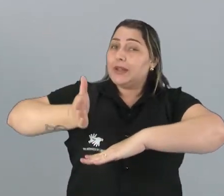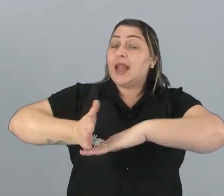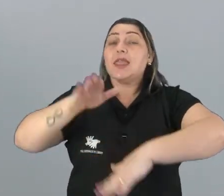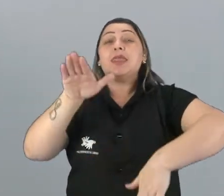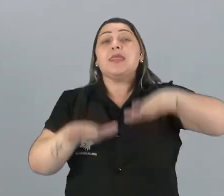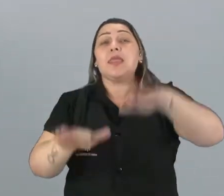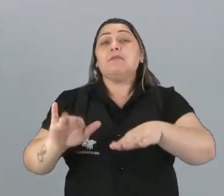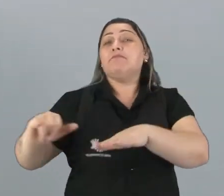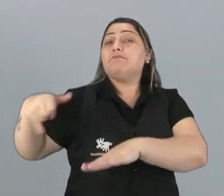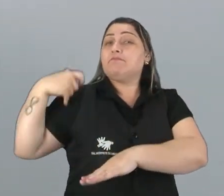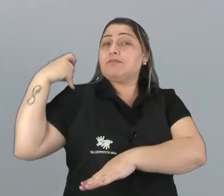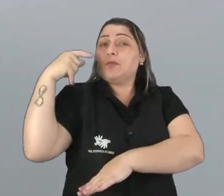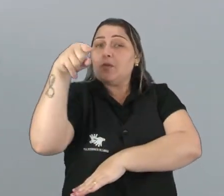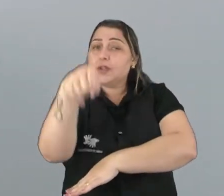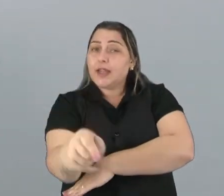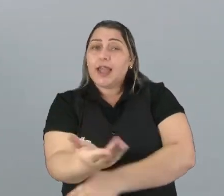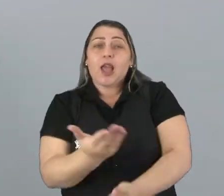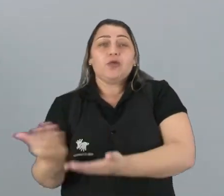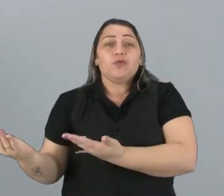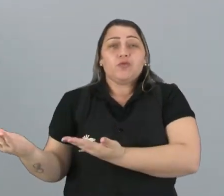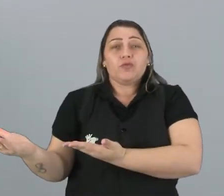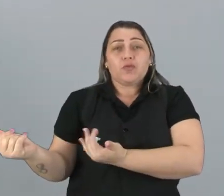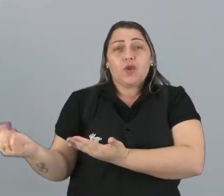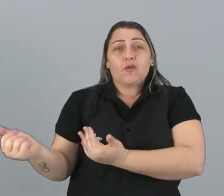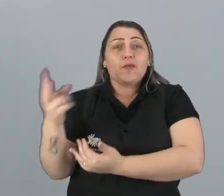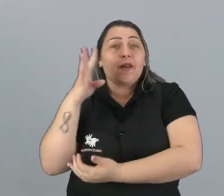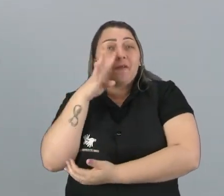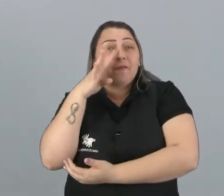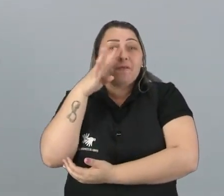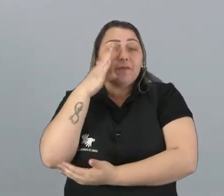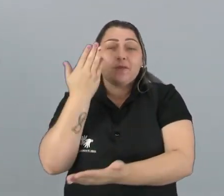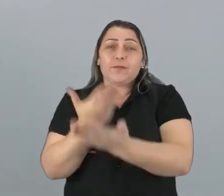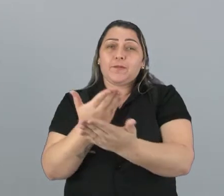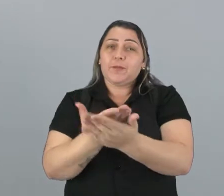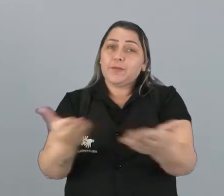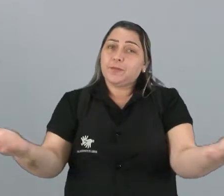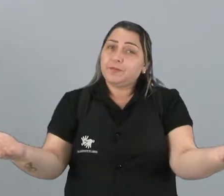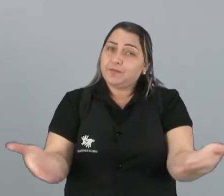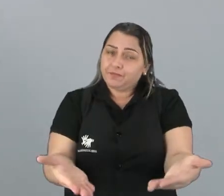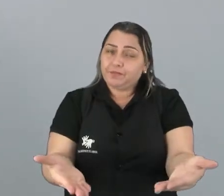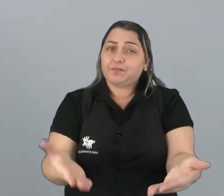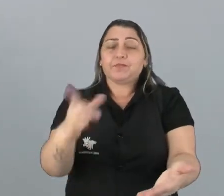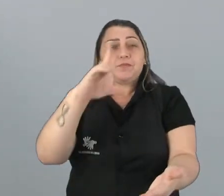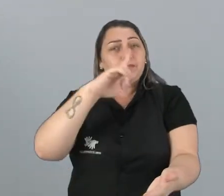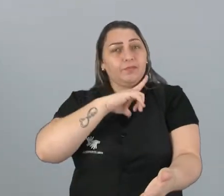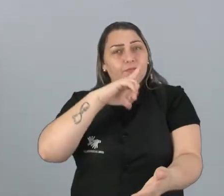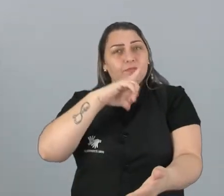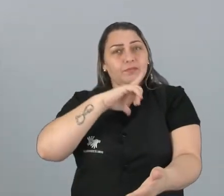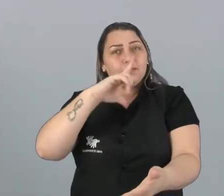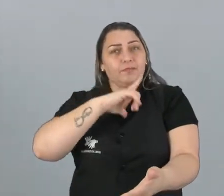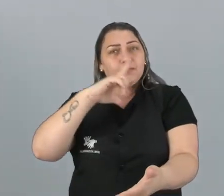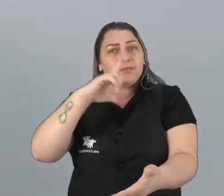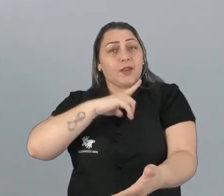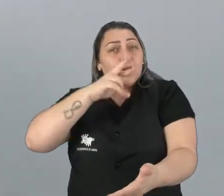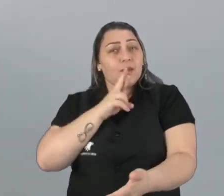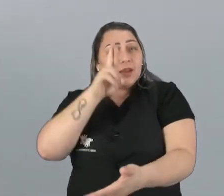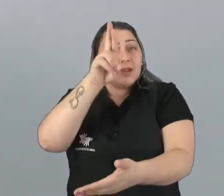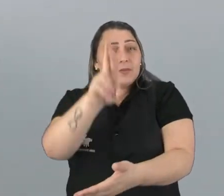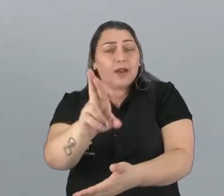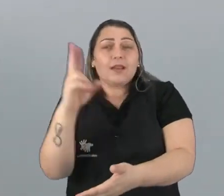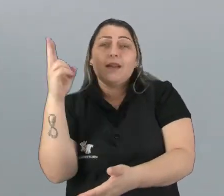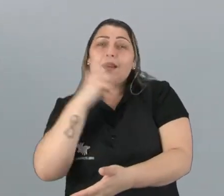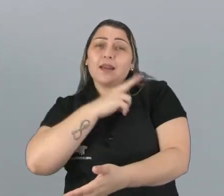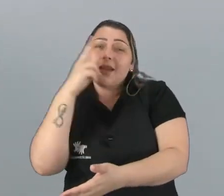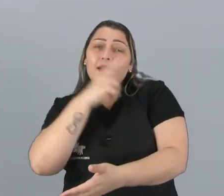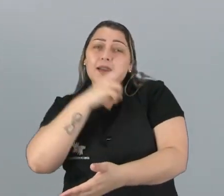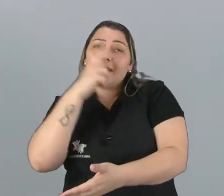da idade, talvez você que é jovem, que está assistindo essa aula agora, vai ter uma resposta de imediato